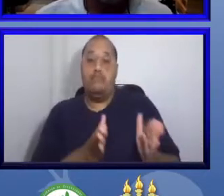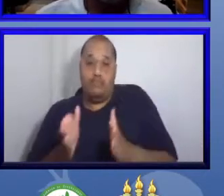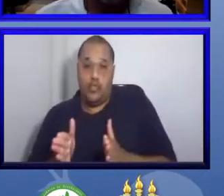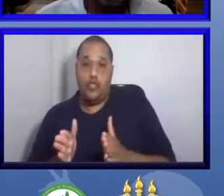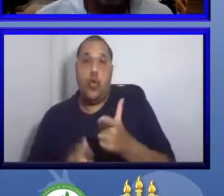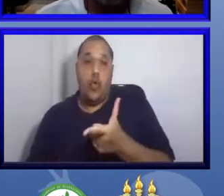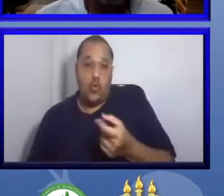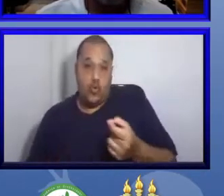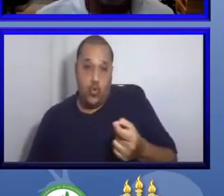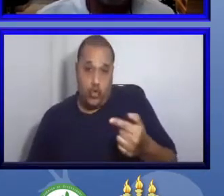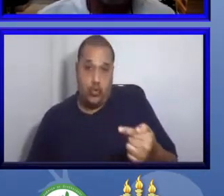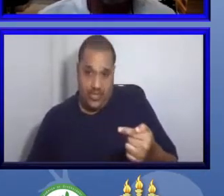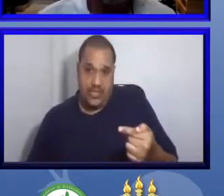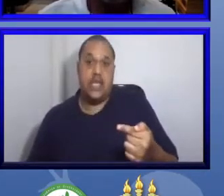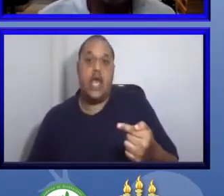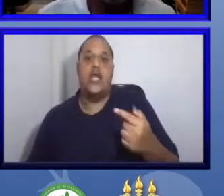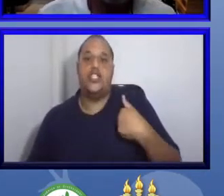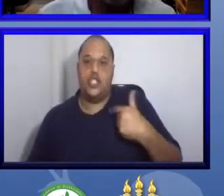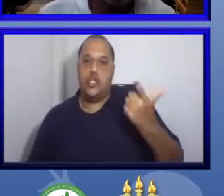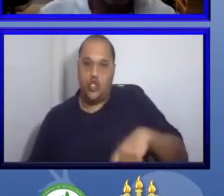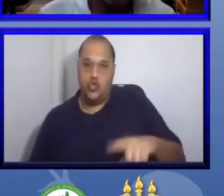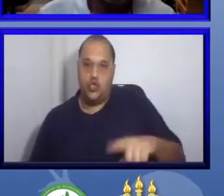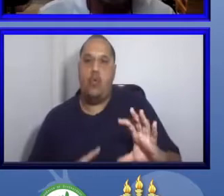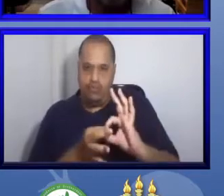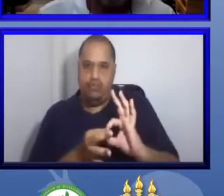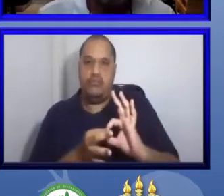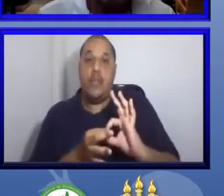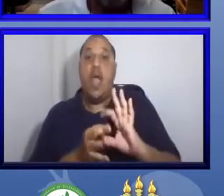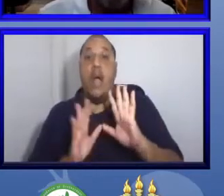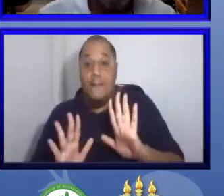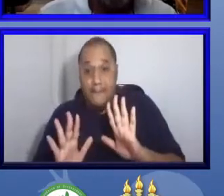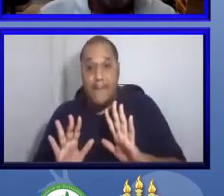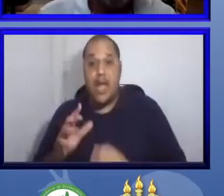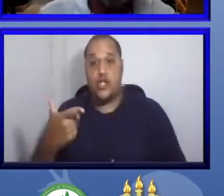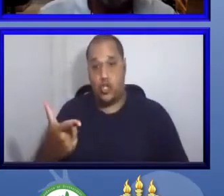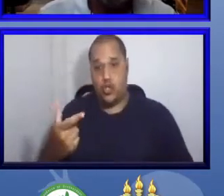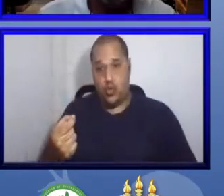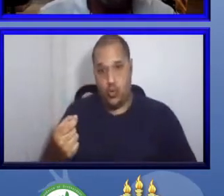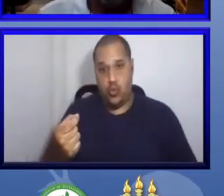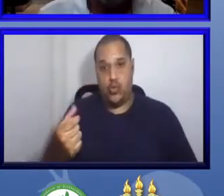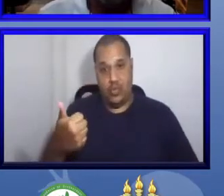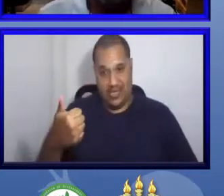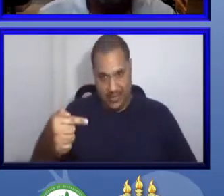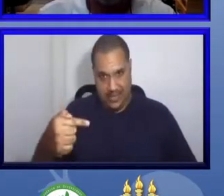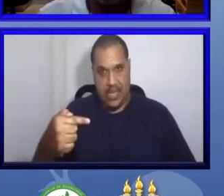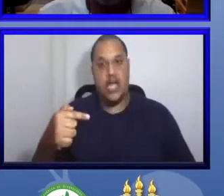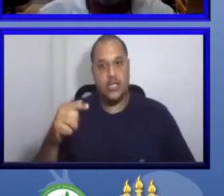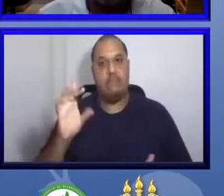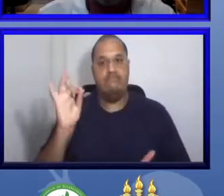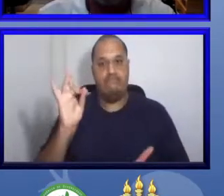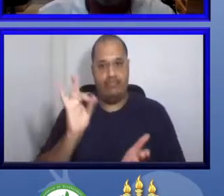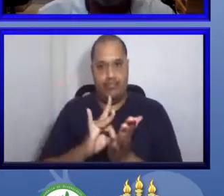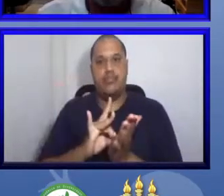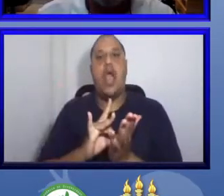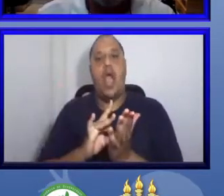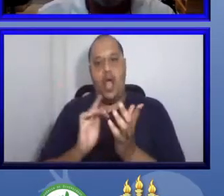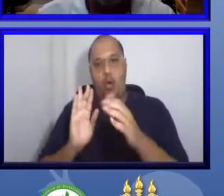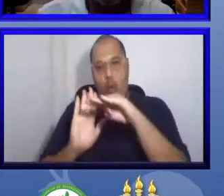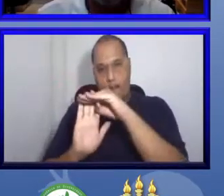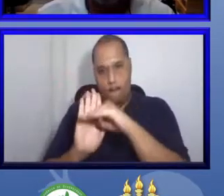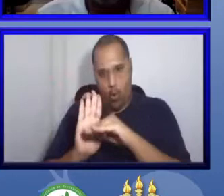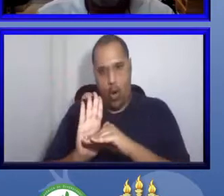2017 que foi efetivado o programa piloto do refauna. Então,